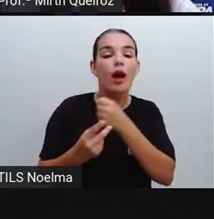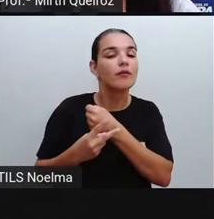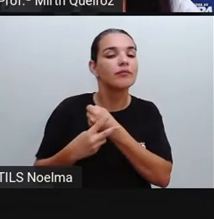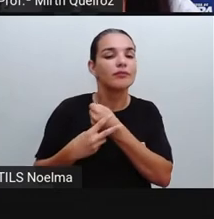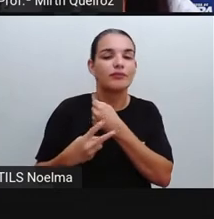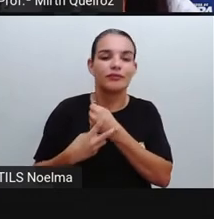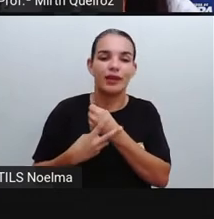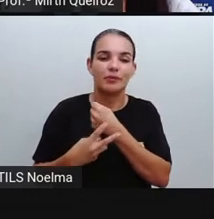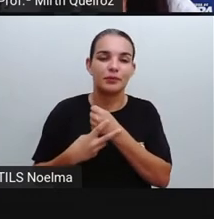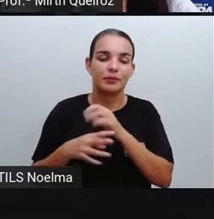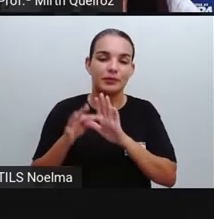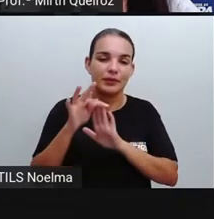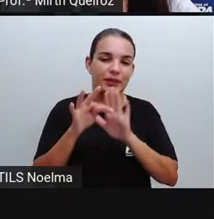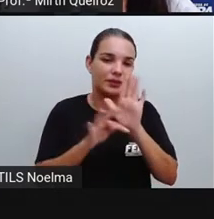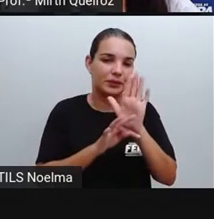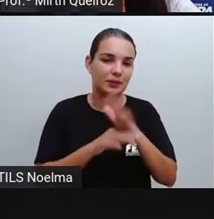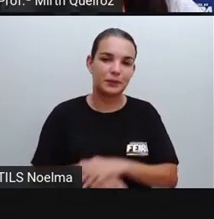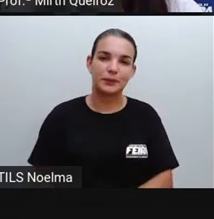textos também.